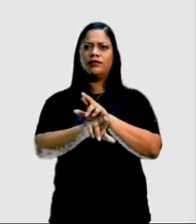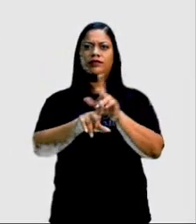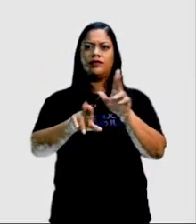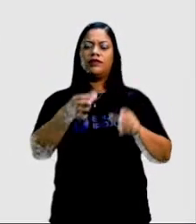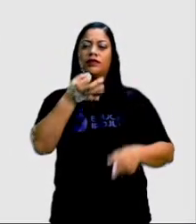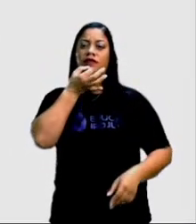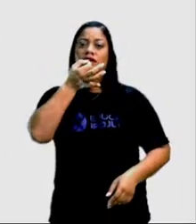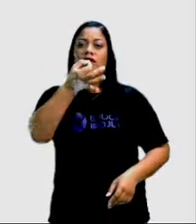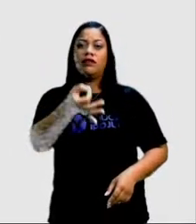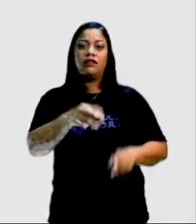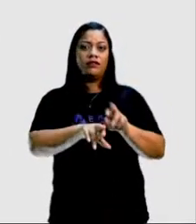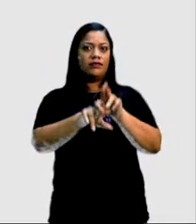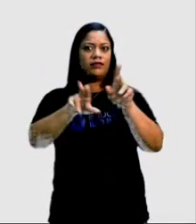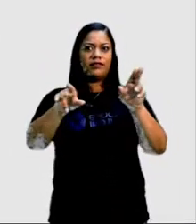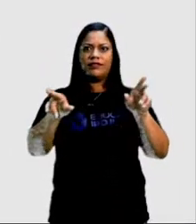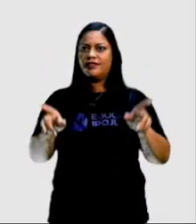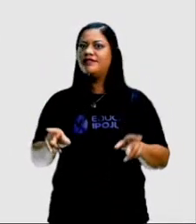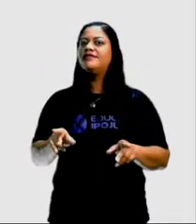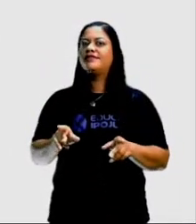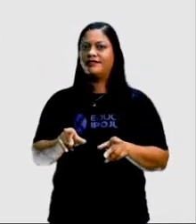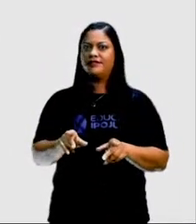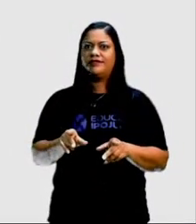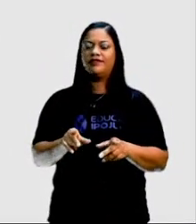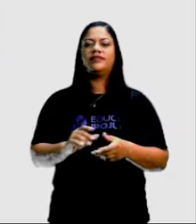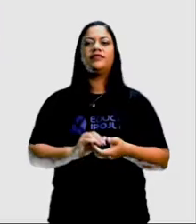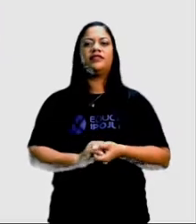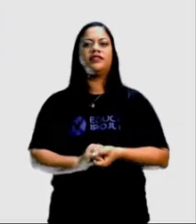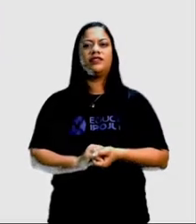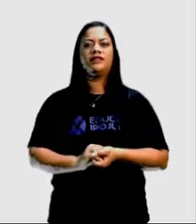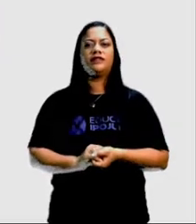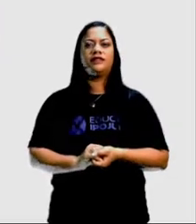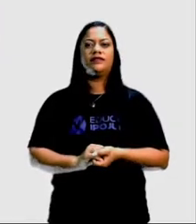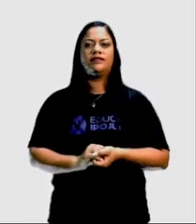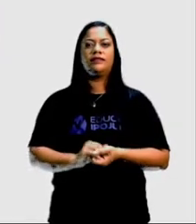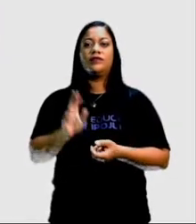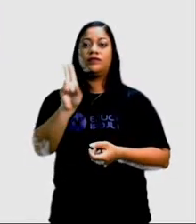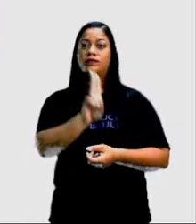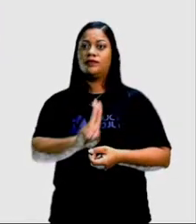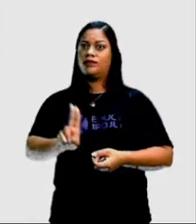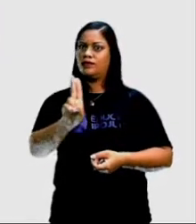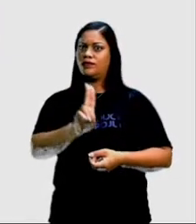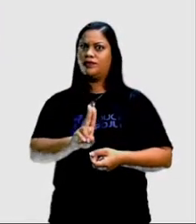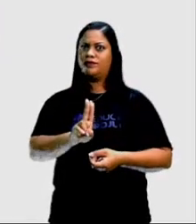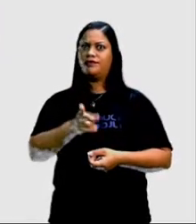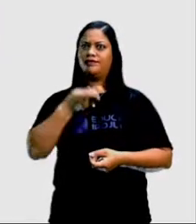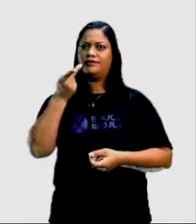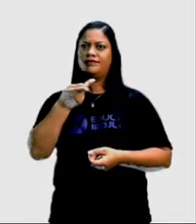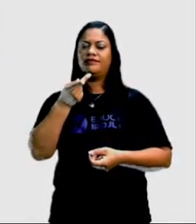parte apresenta suas ideias e as defende usando argumentos.